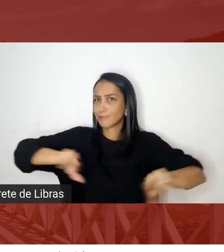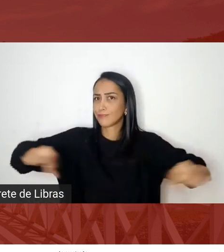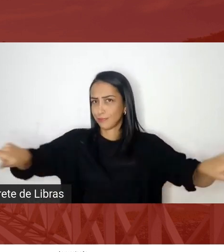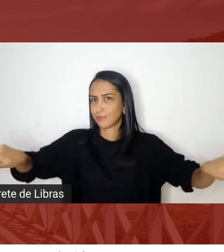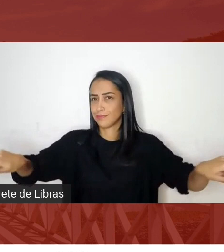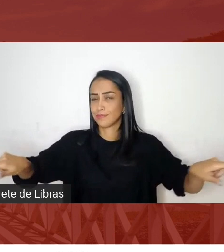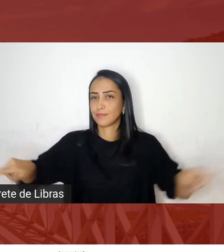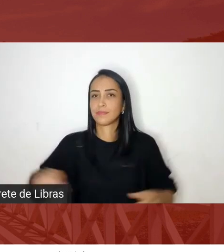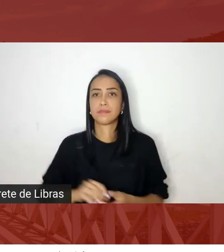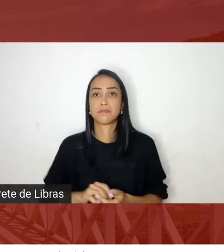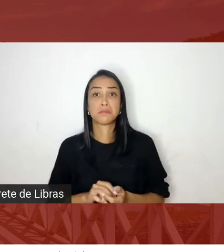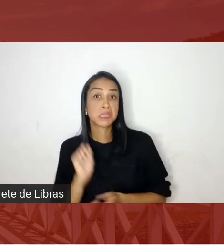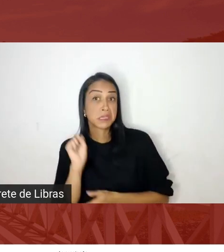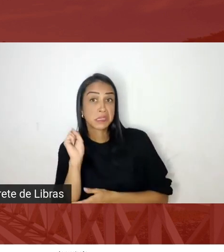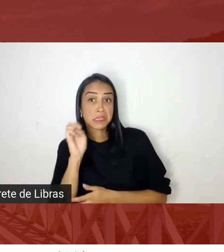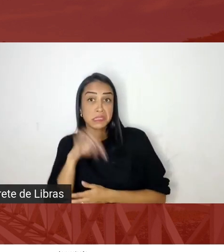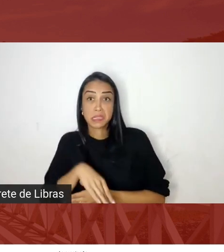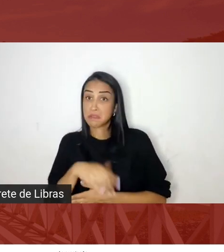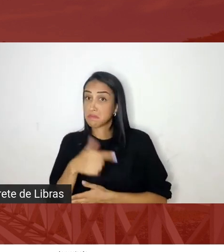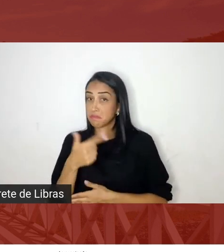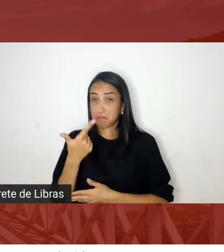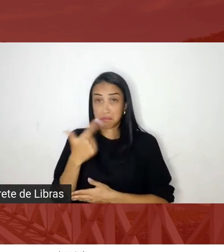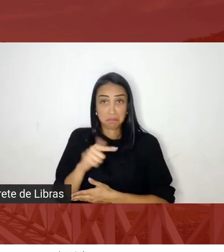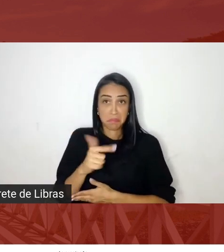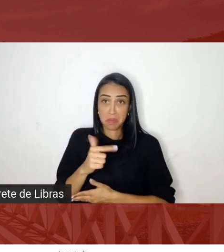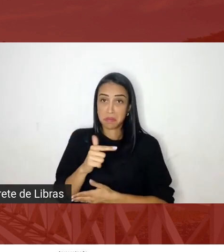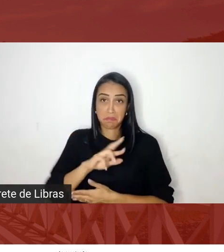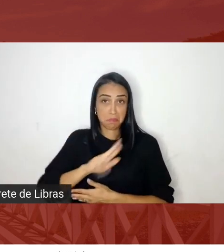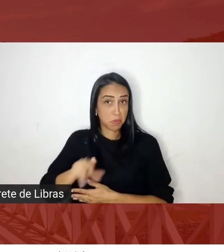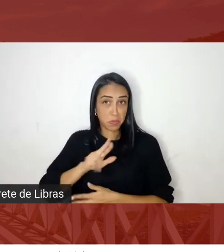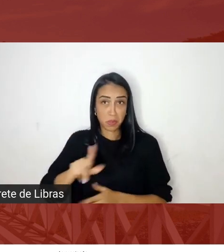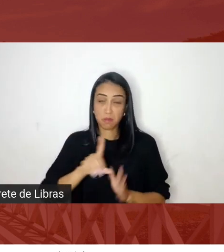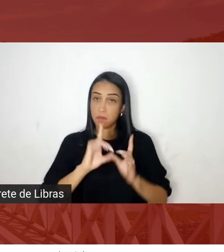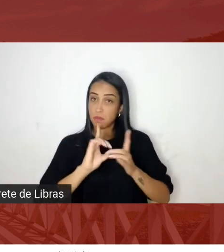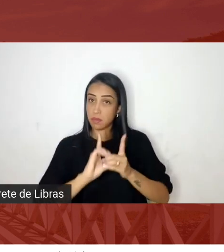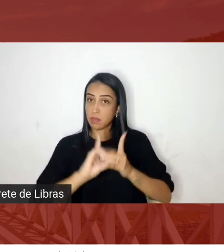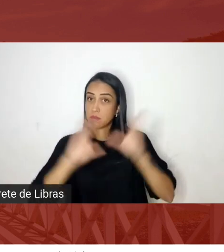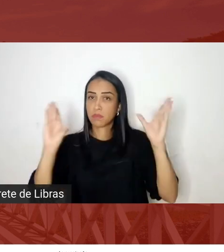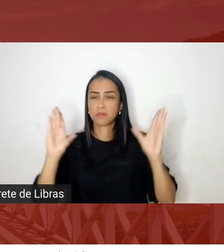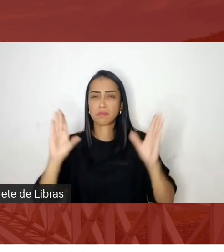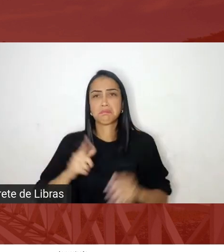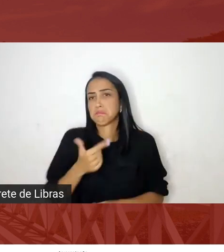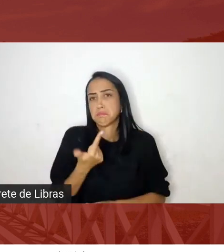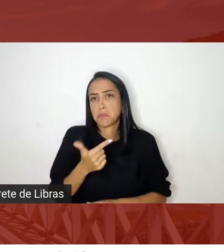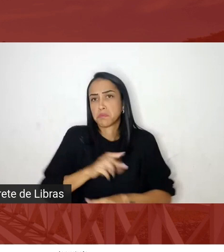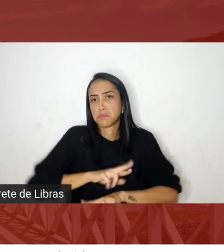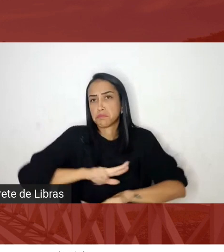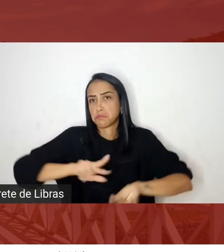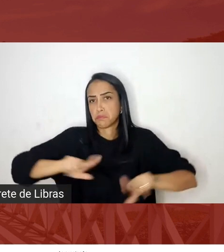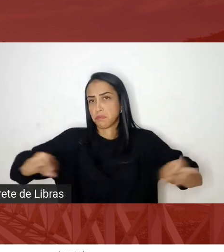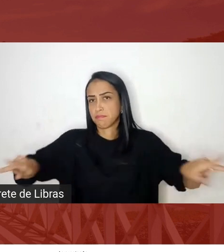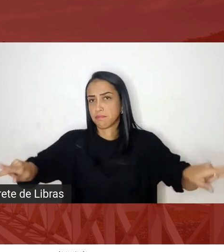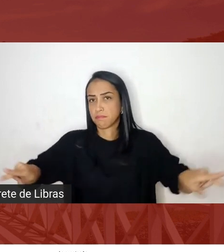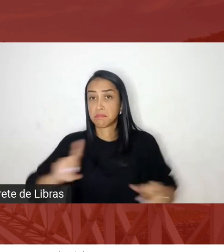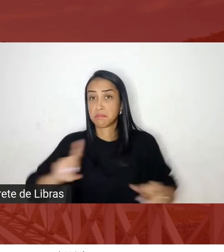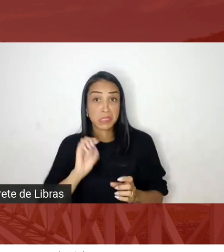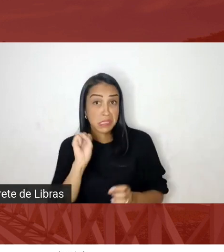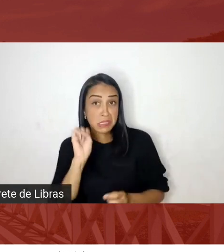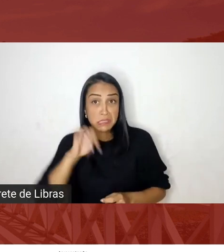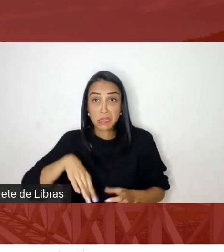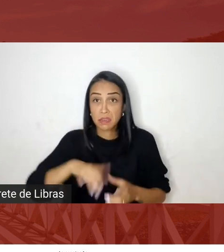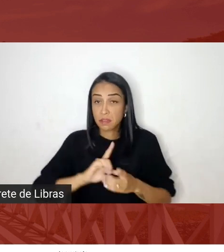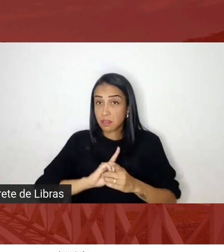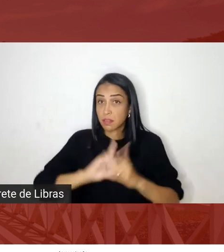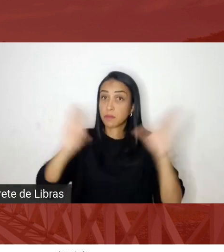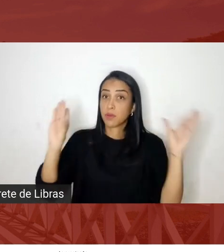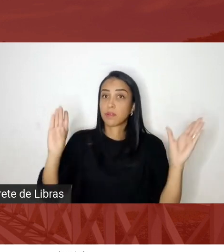democracia não há diversidade sem democracia o direito